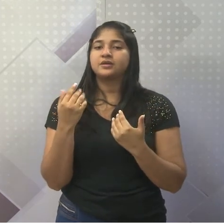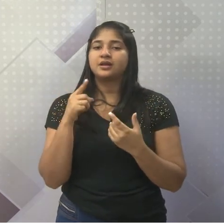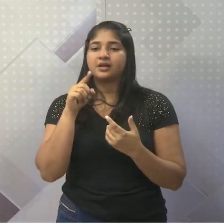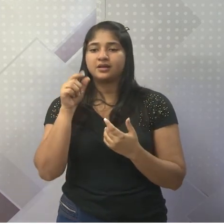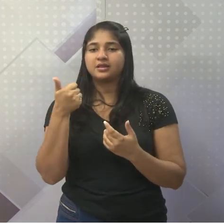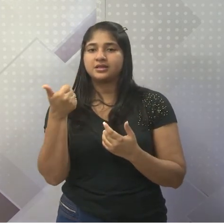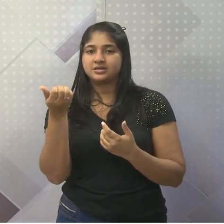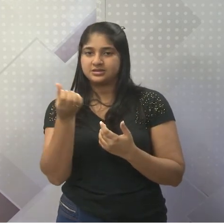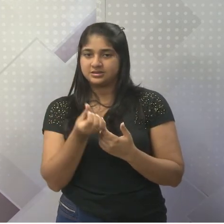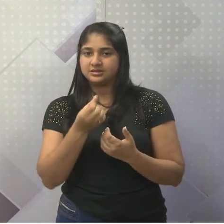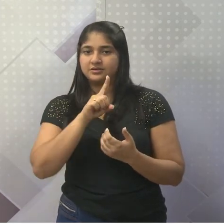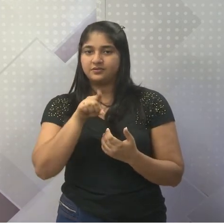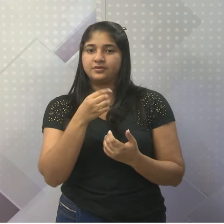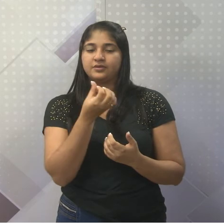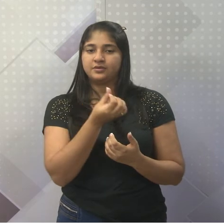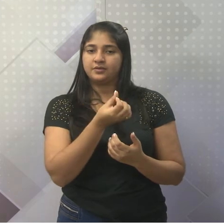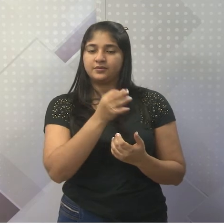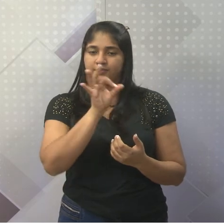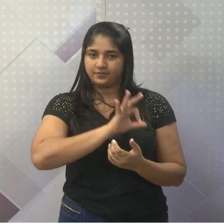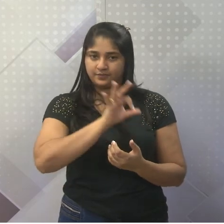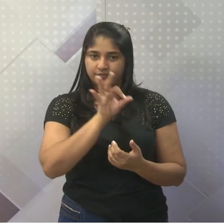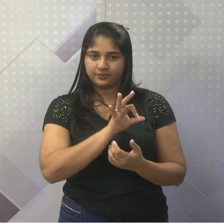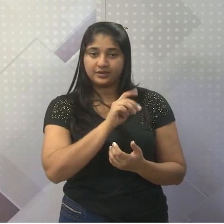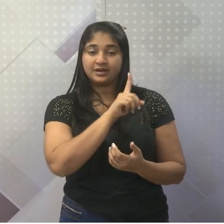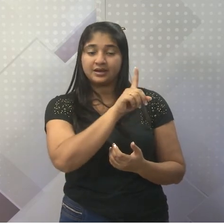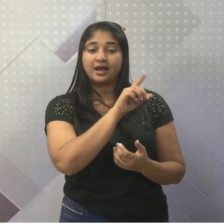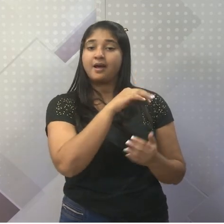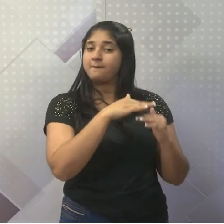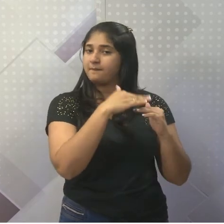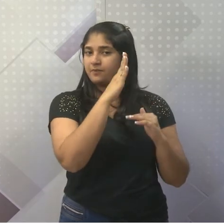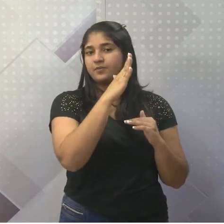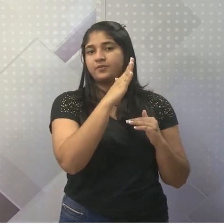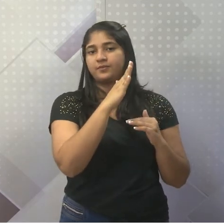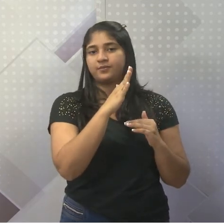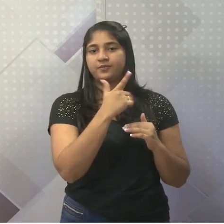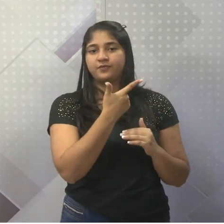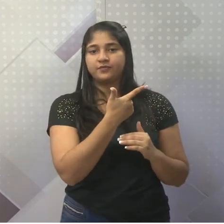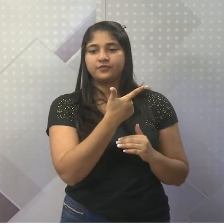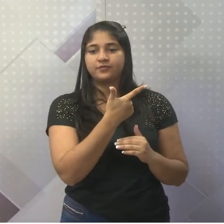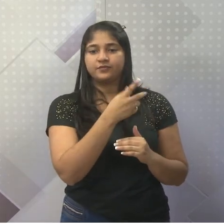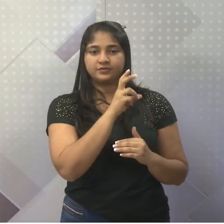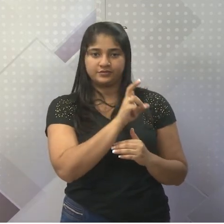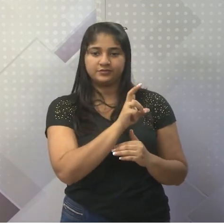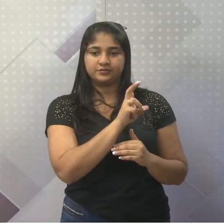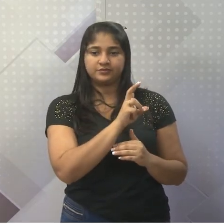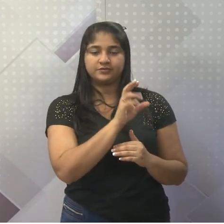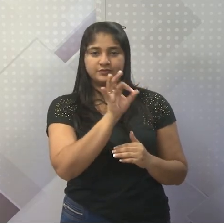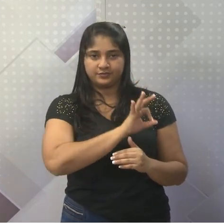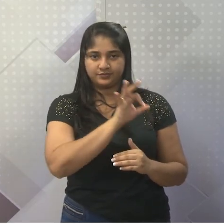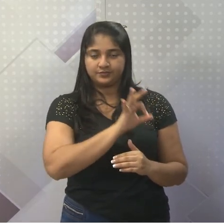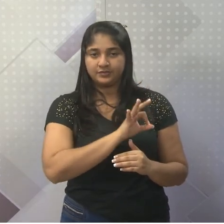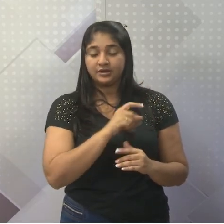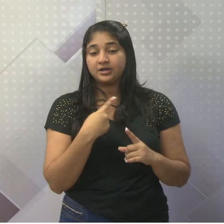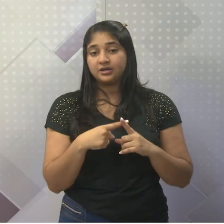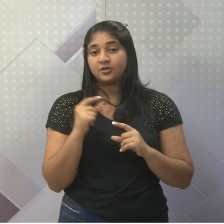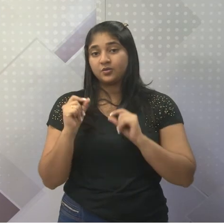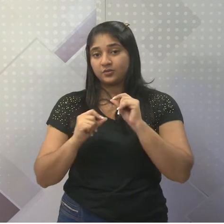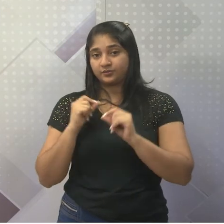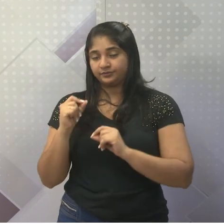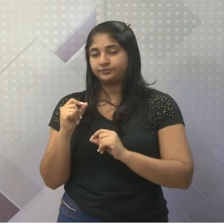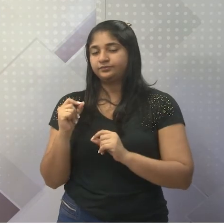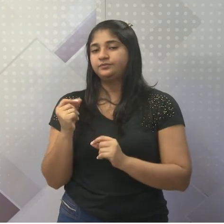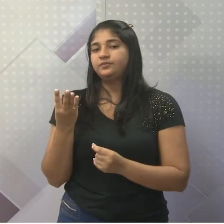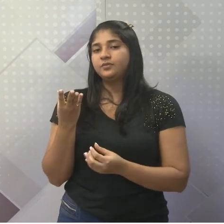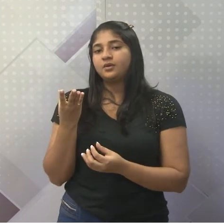é de 55 por mil. Então, temos que ver que vemos aqui uma grande concentração de